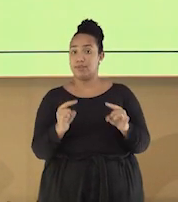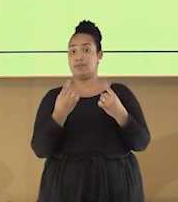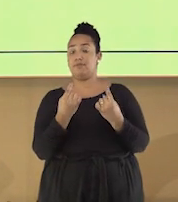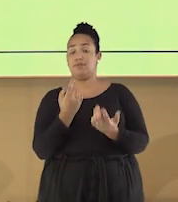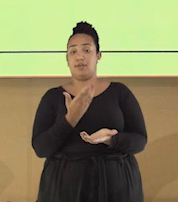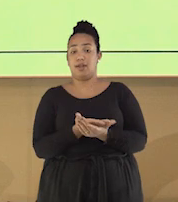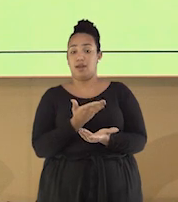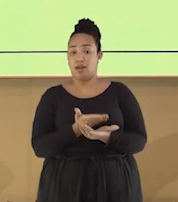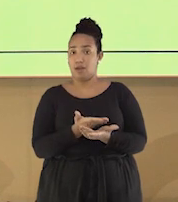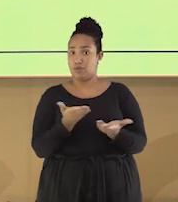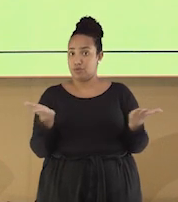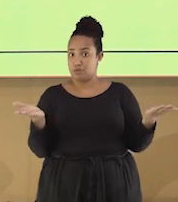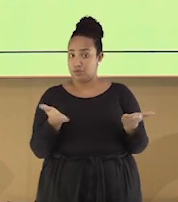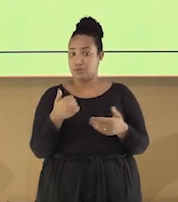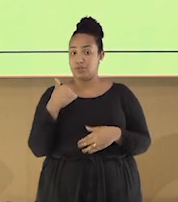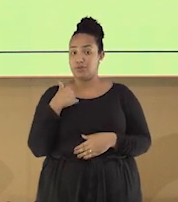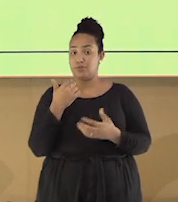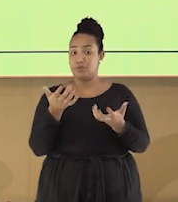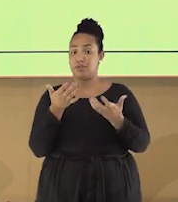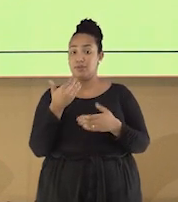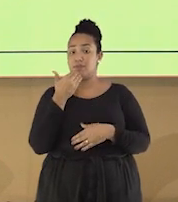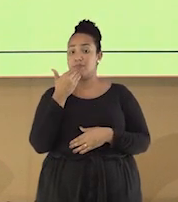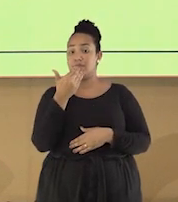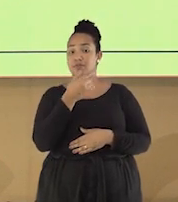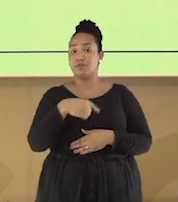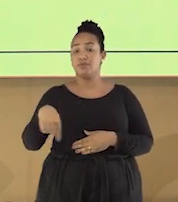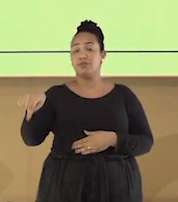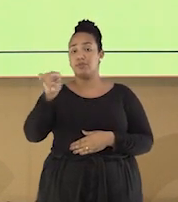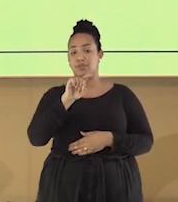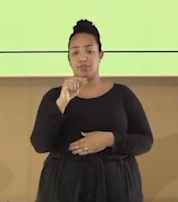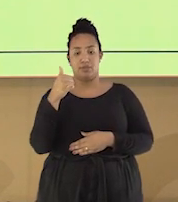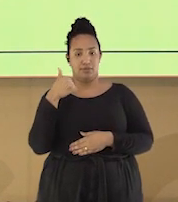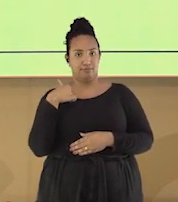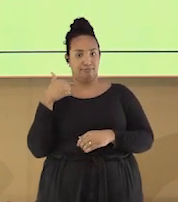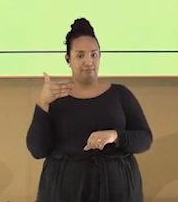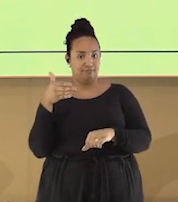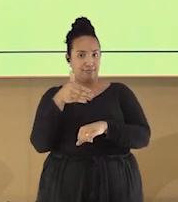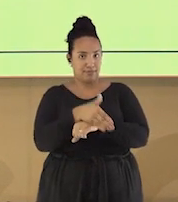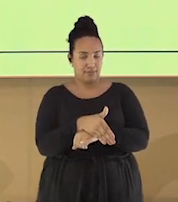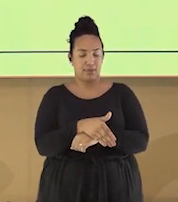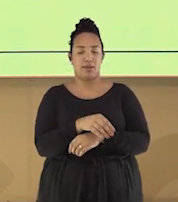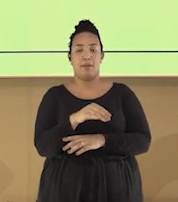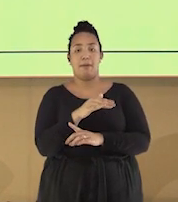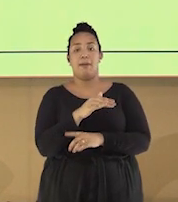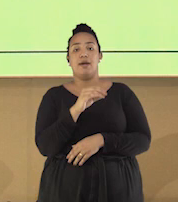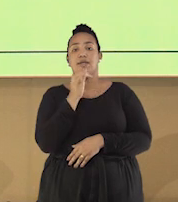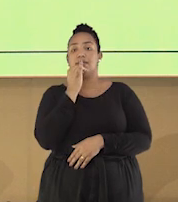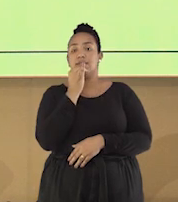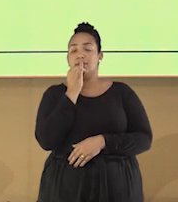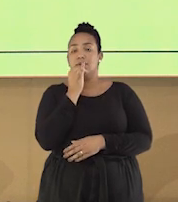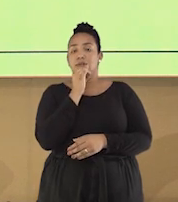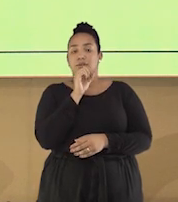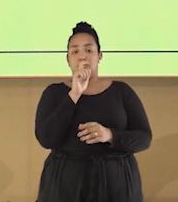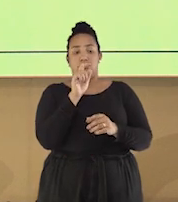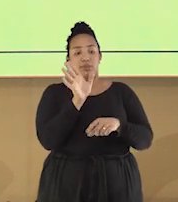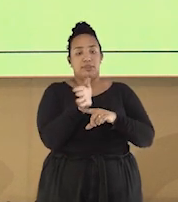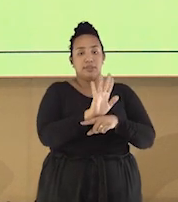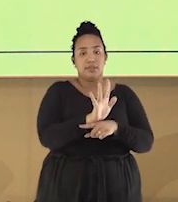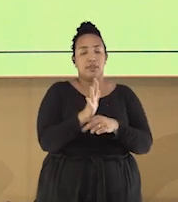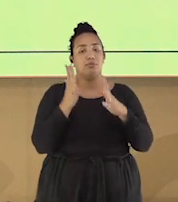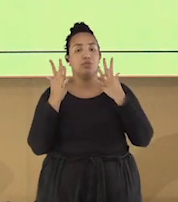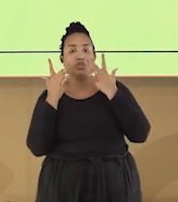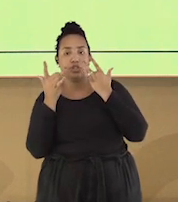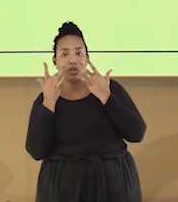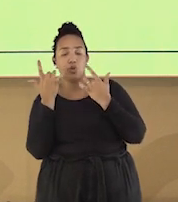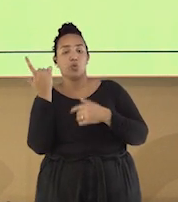hoje, eu gostaria de falar com vocês sobre a meia-entrada. Vocês sabiam que é um direito de todos os estudantes pagar meia-entrada em cinemas,